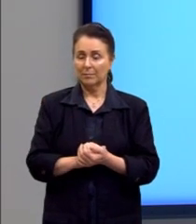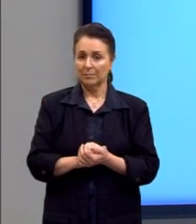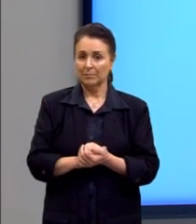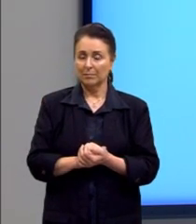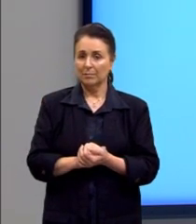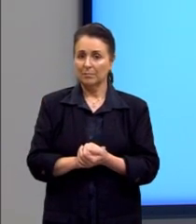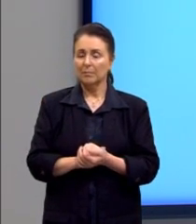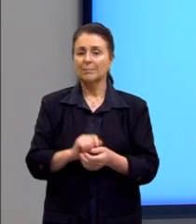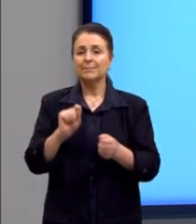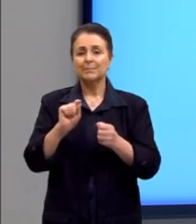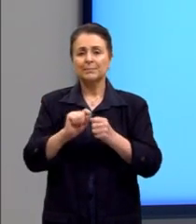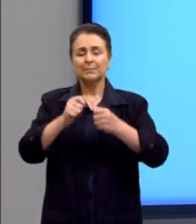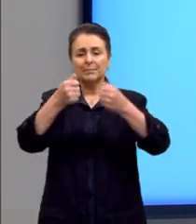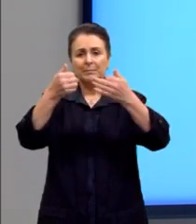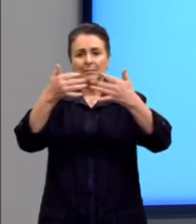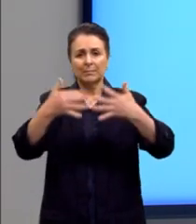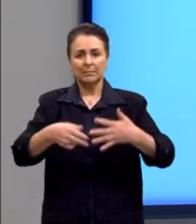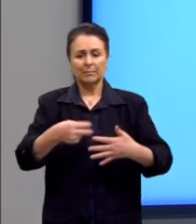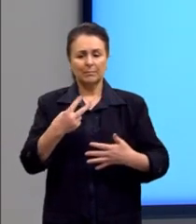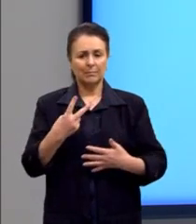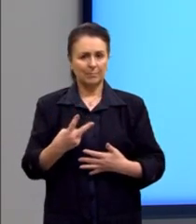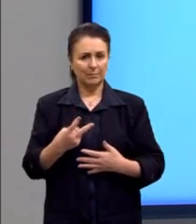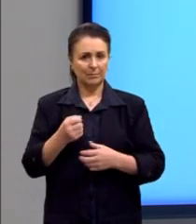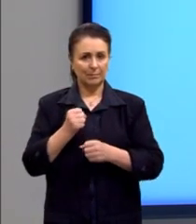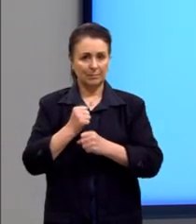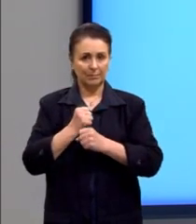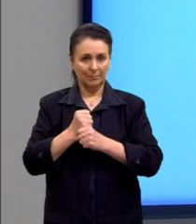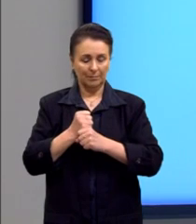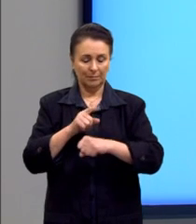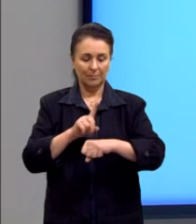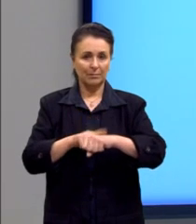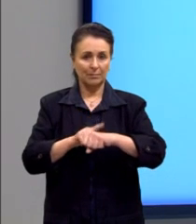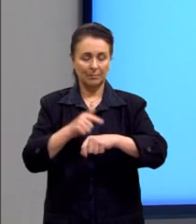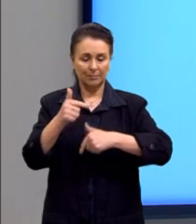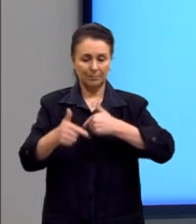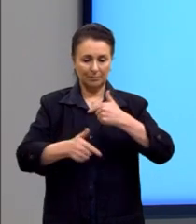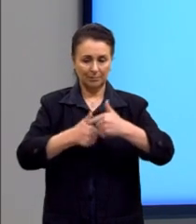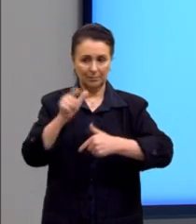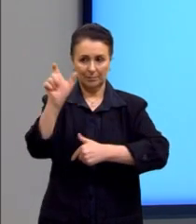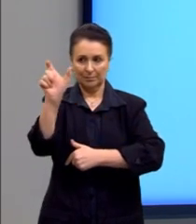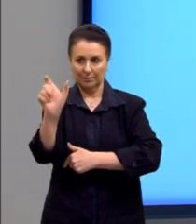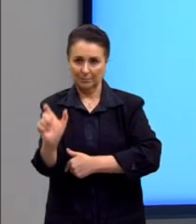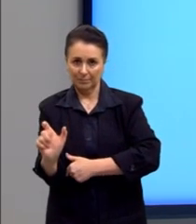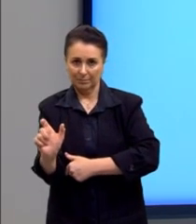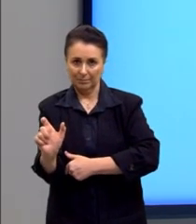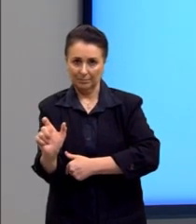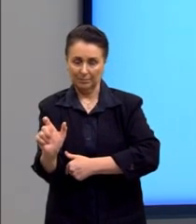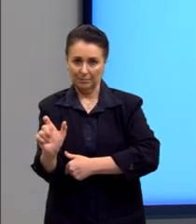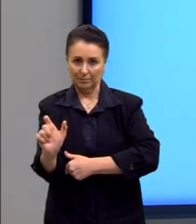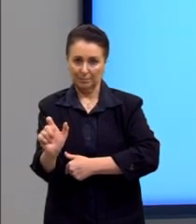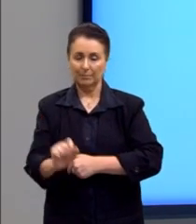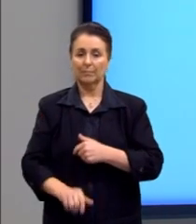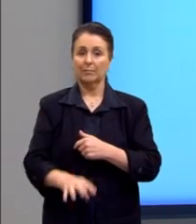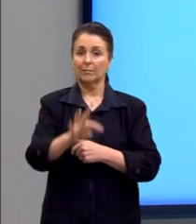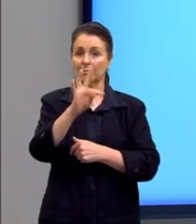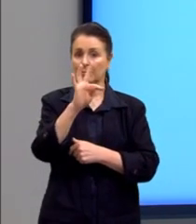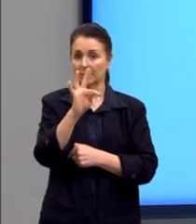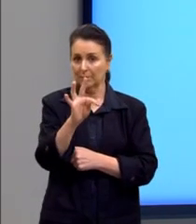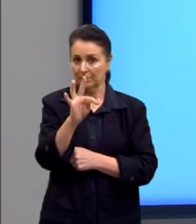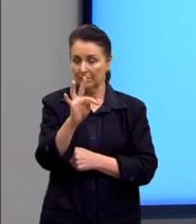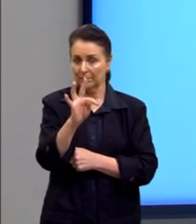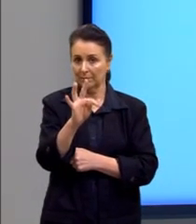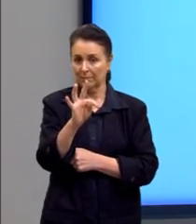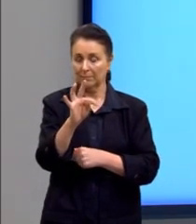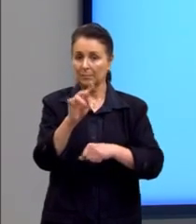Quando nós falamos dois anos de tempo ali de serviço, o que nós consideramos? O T era